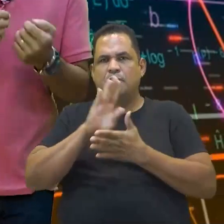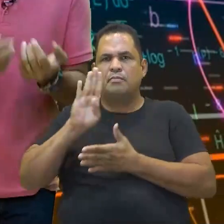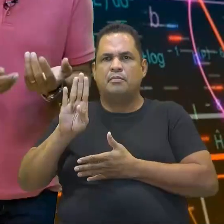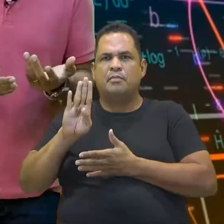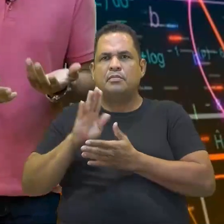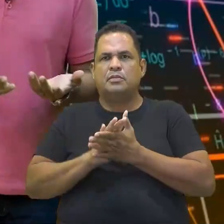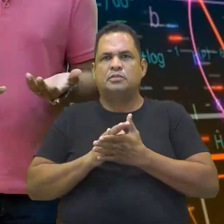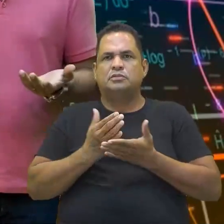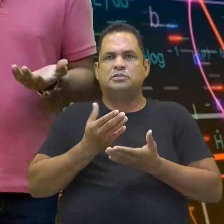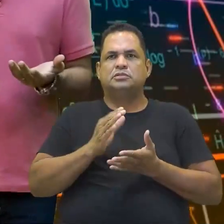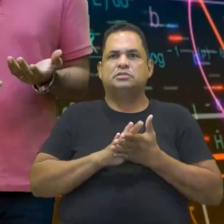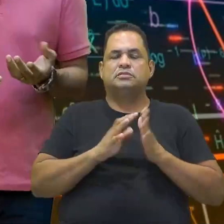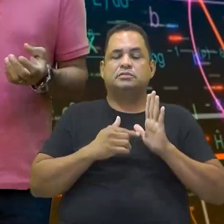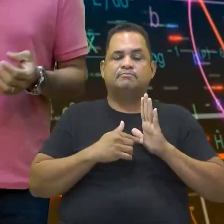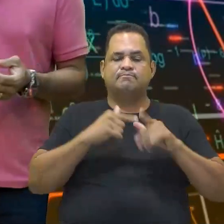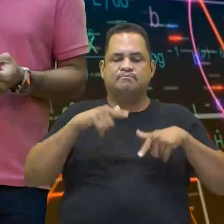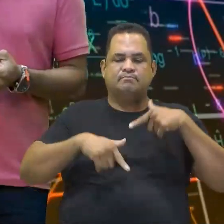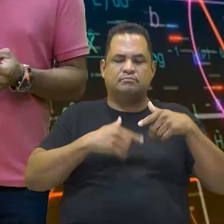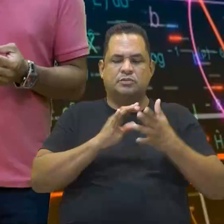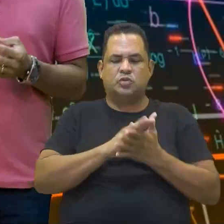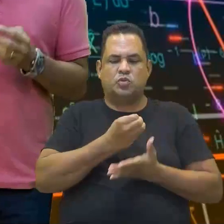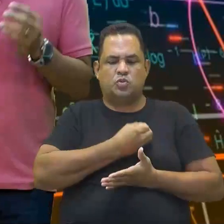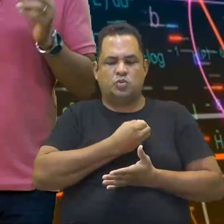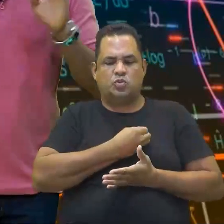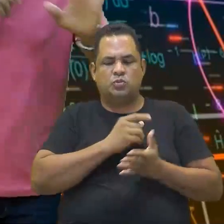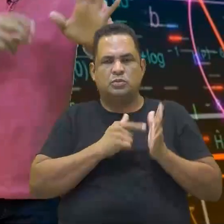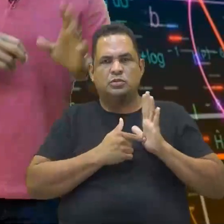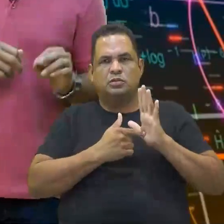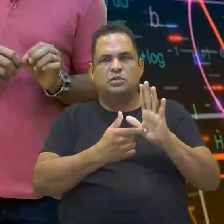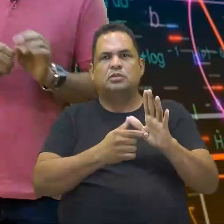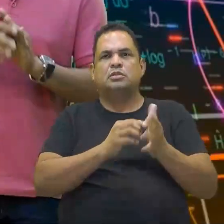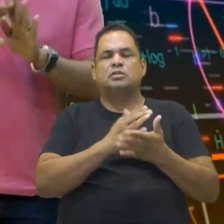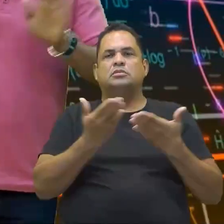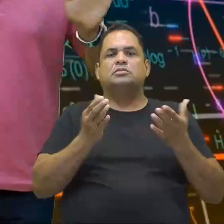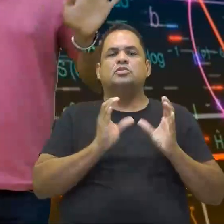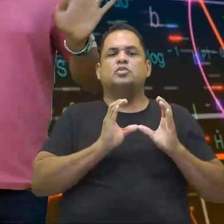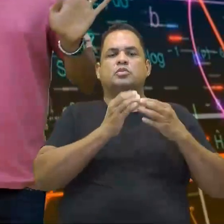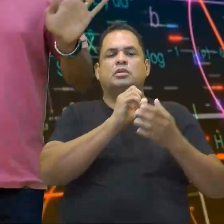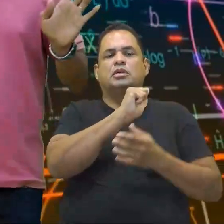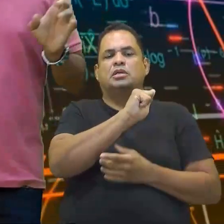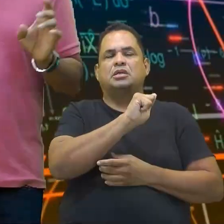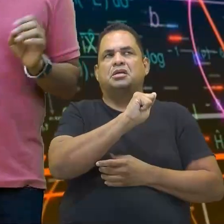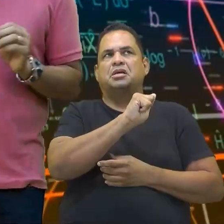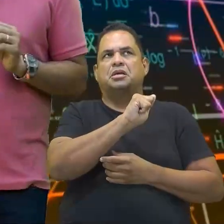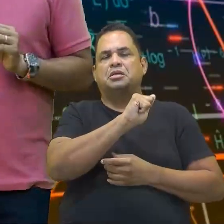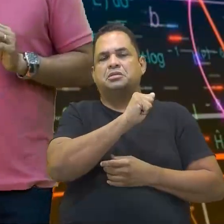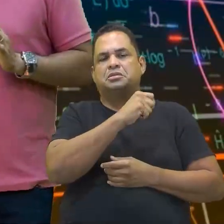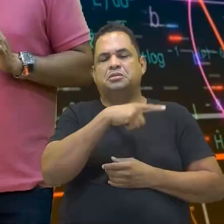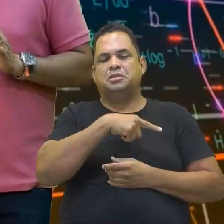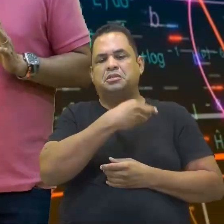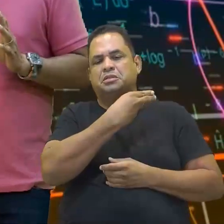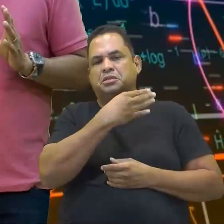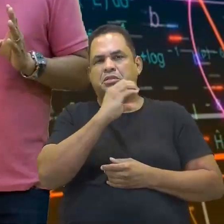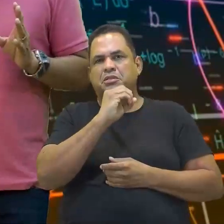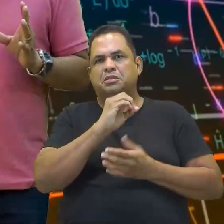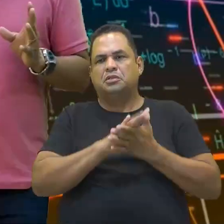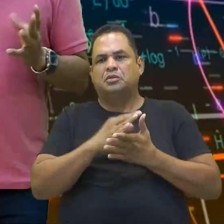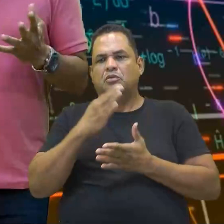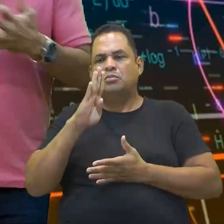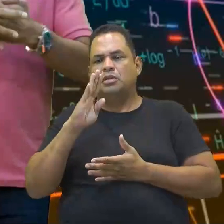com valores representativos. O conjunto A tem 30 elementos, não importa quais são. O conjunto B tem 40.